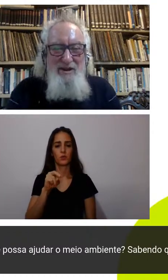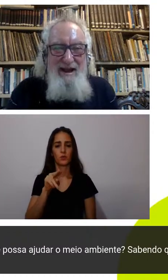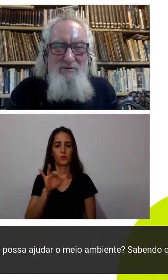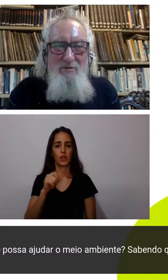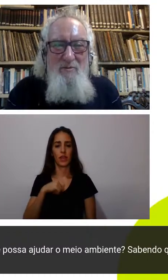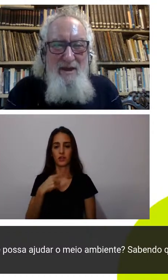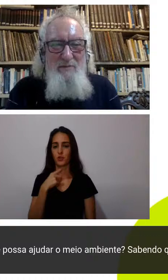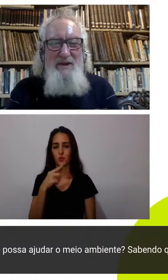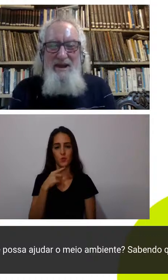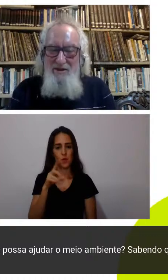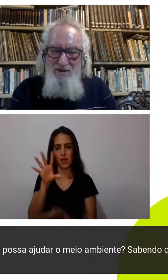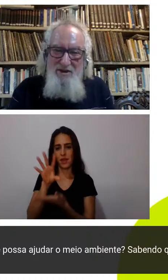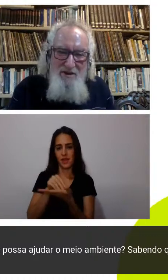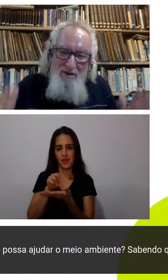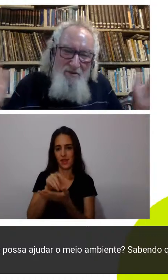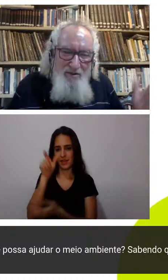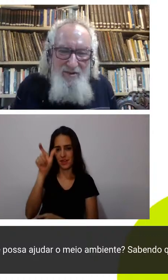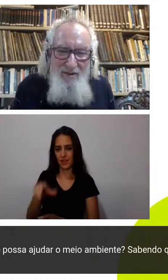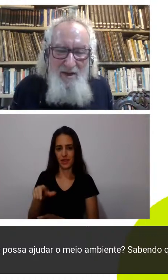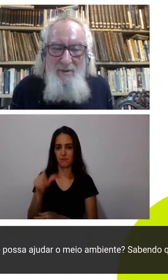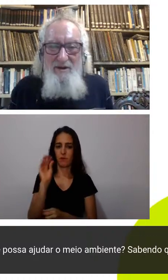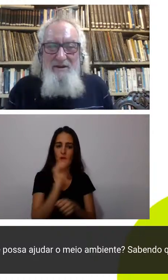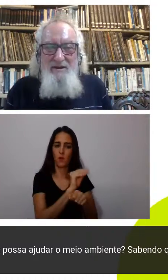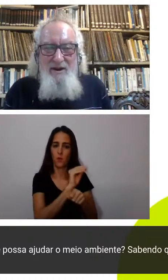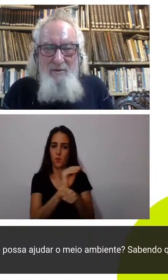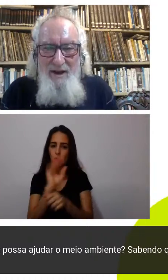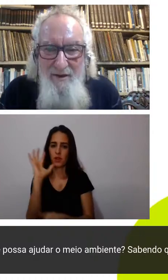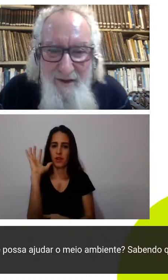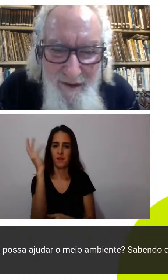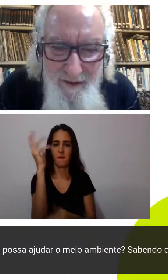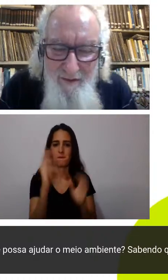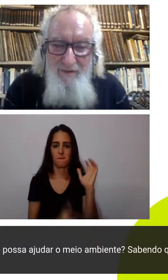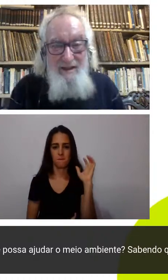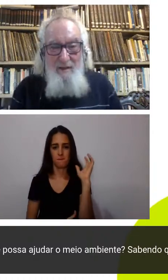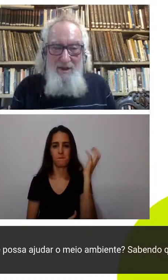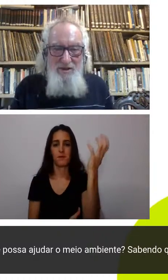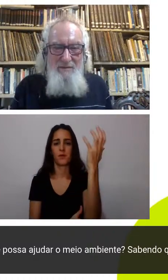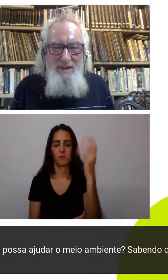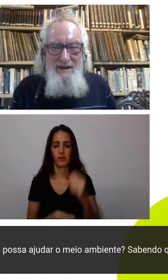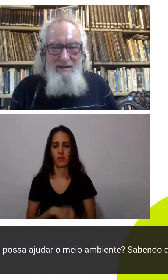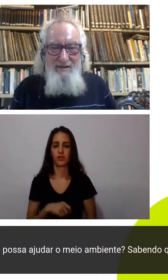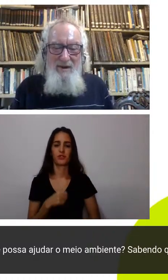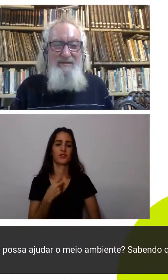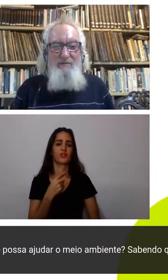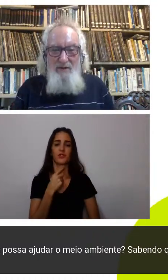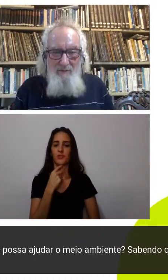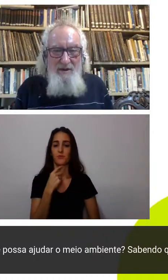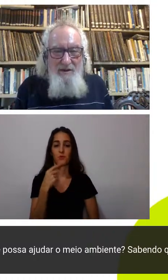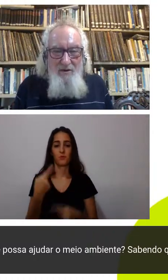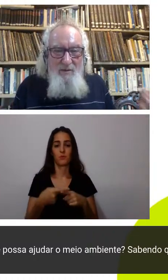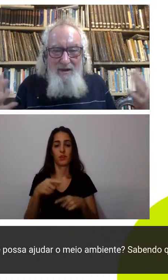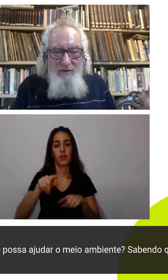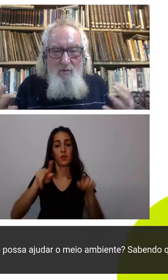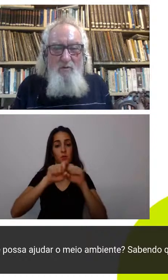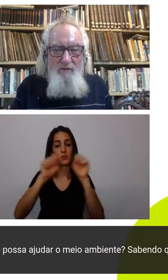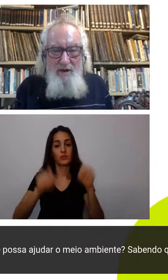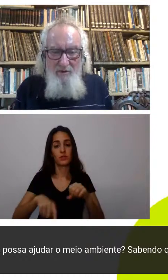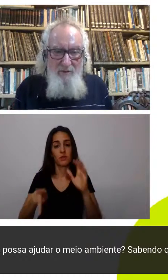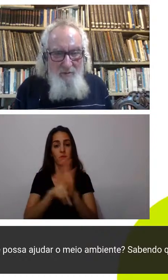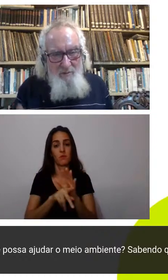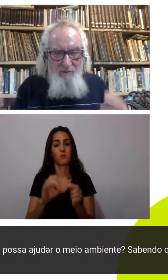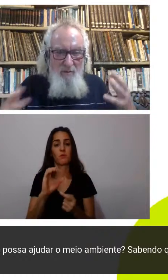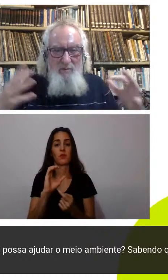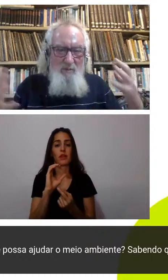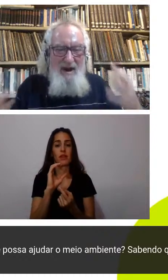cuidado com o meio ambiente num sistema que não era exatamente capitalista mas enfim como é que fica o